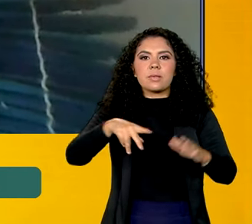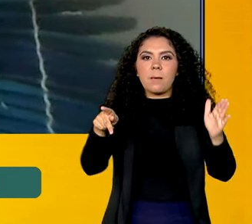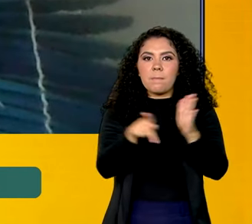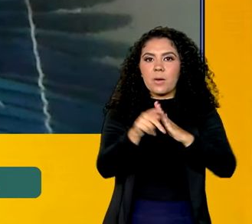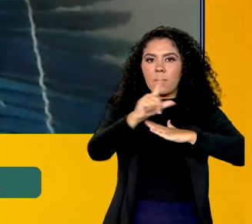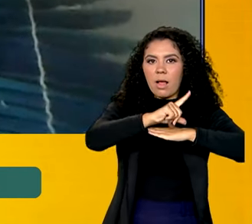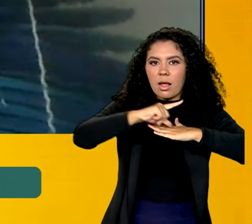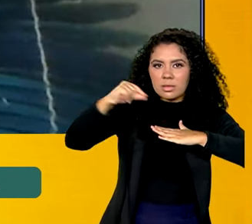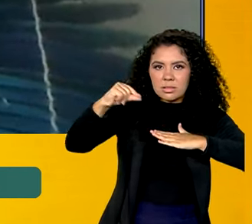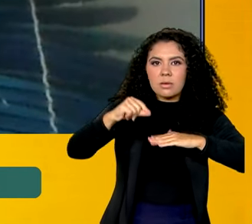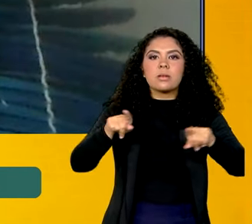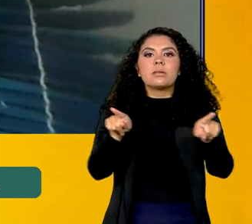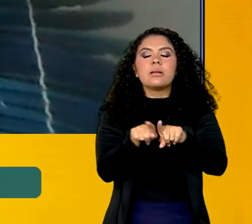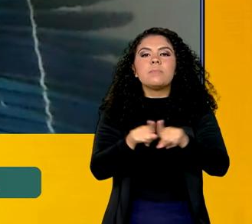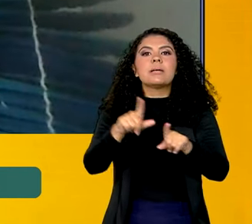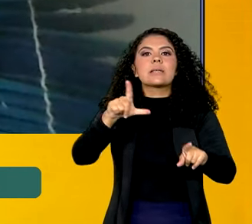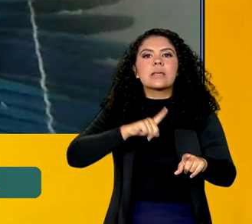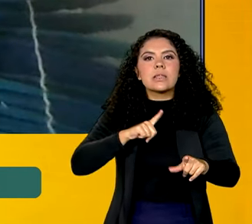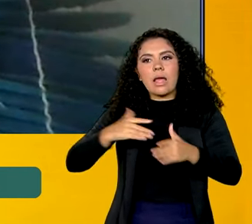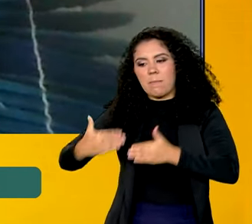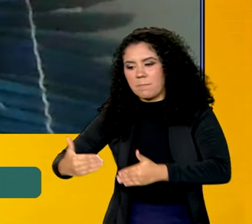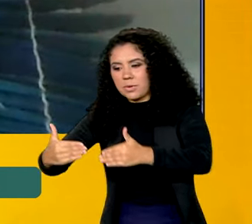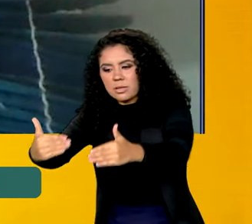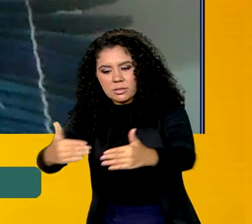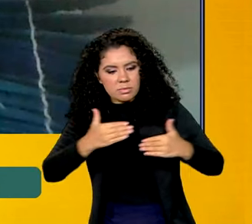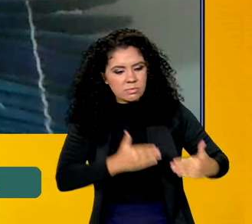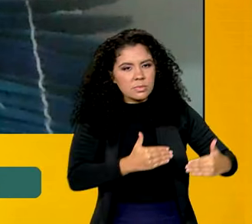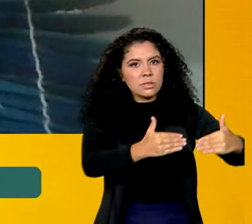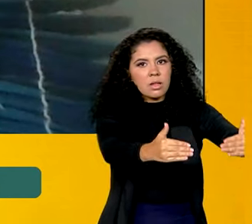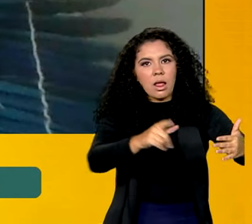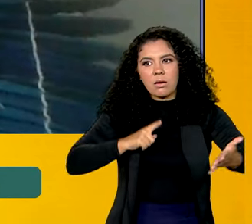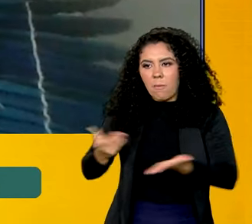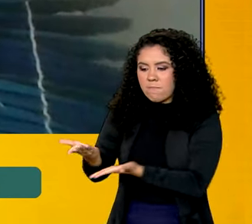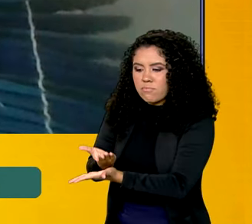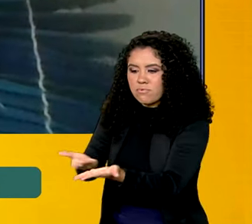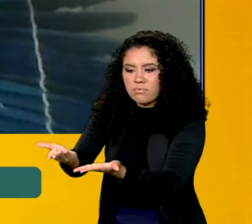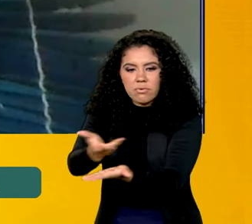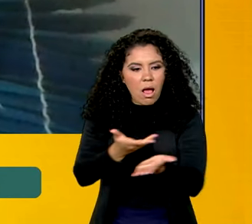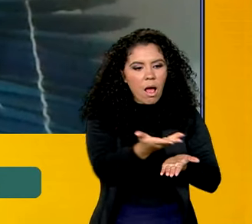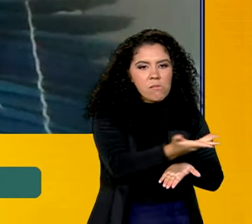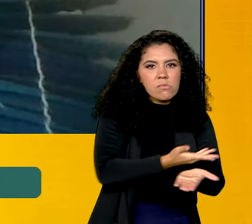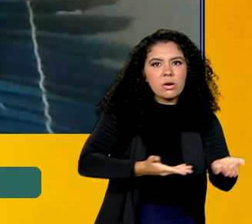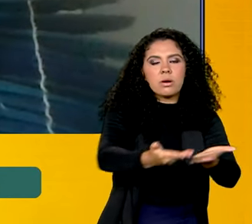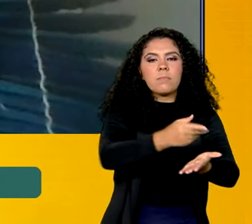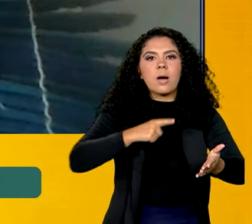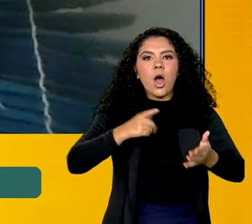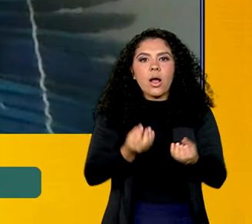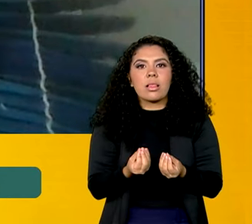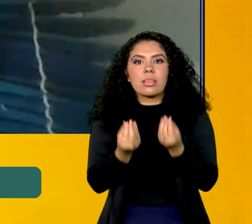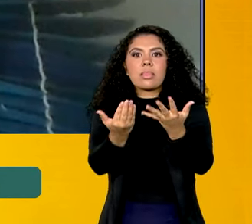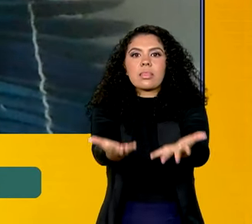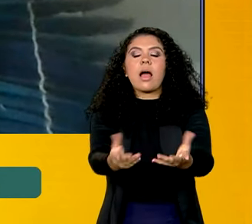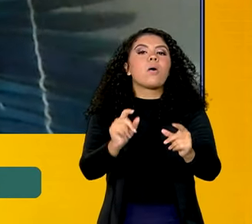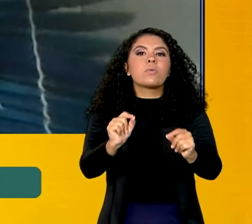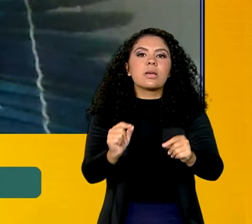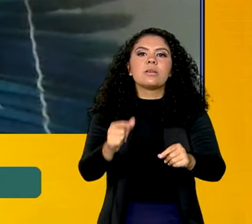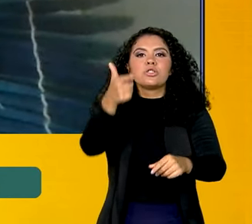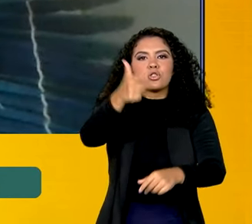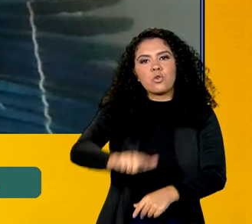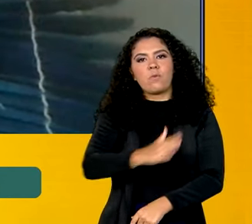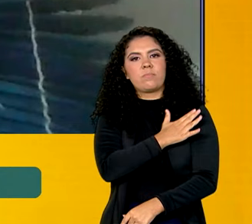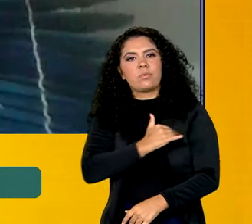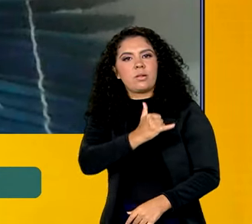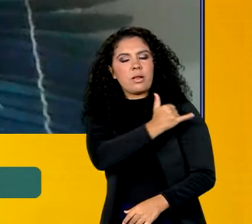Civil, envolvendo todos os ministérios para devolver ao povo Yanomami a autossuficiência, a sua capacidade produtiva e,